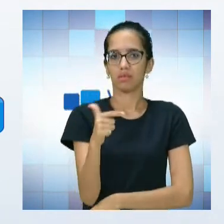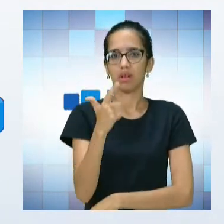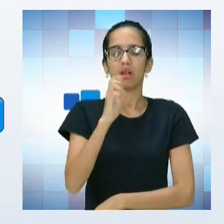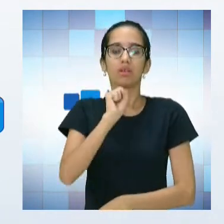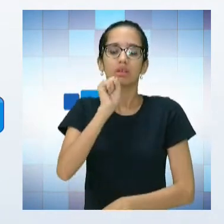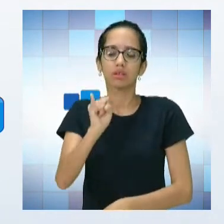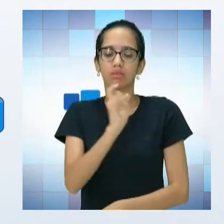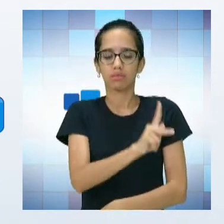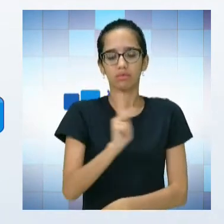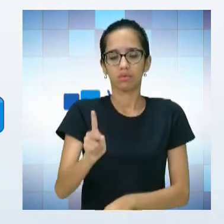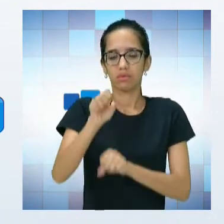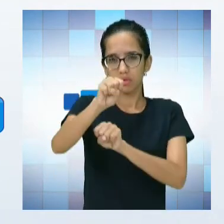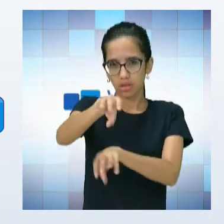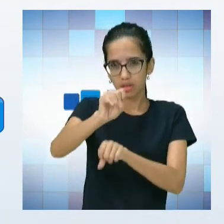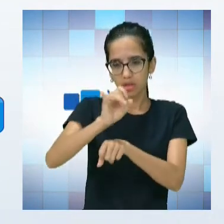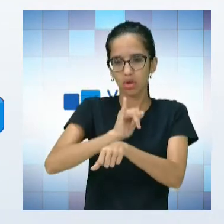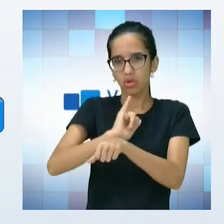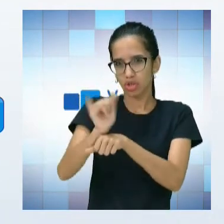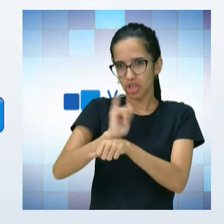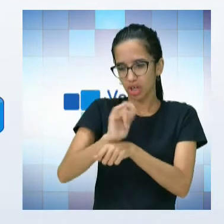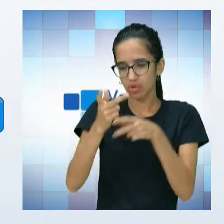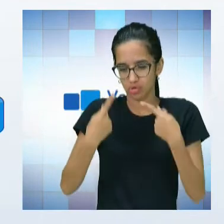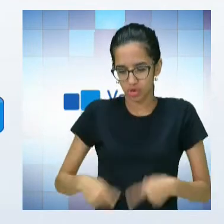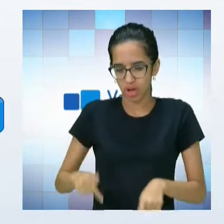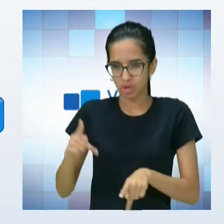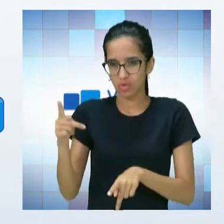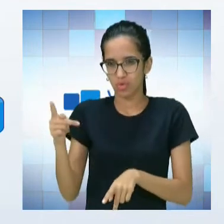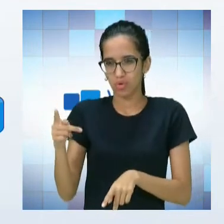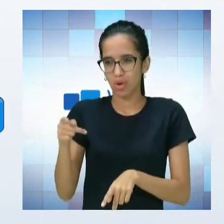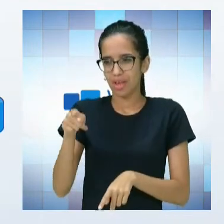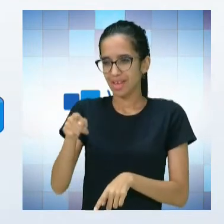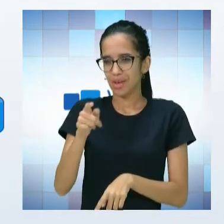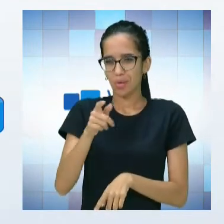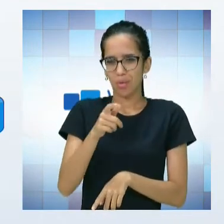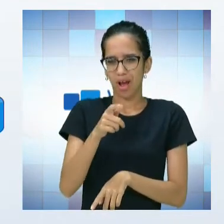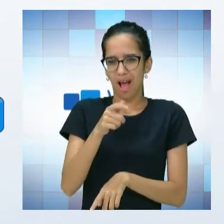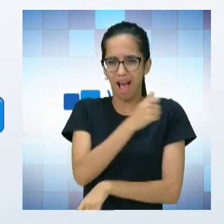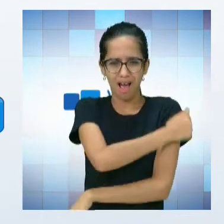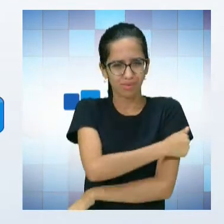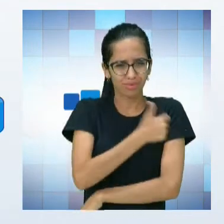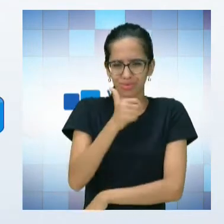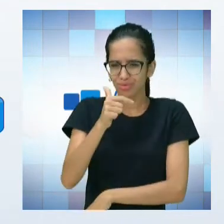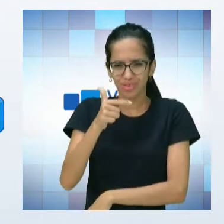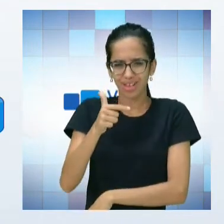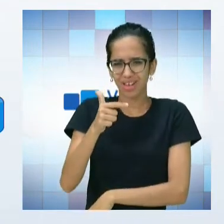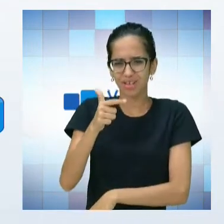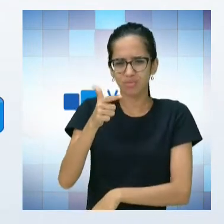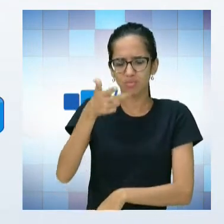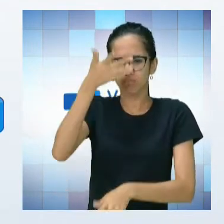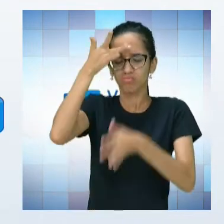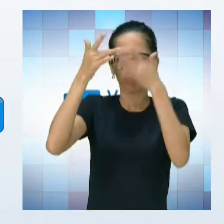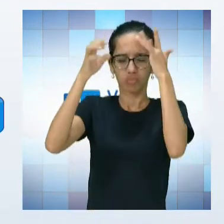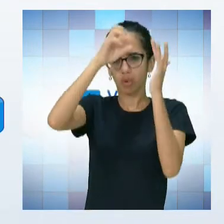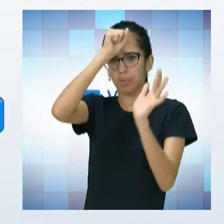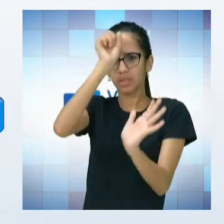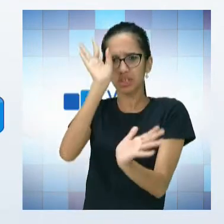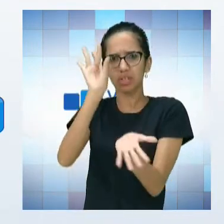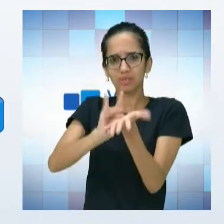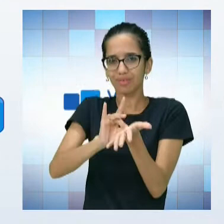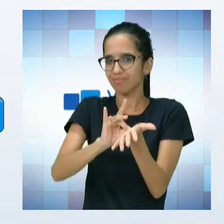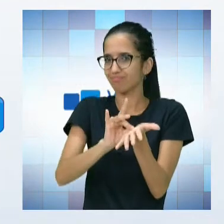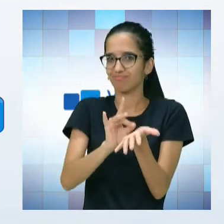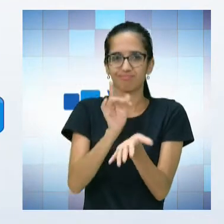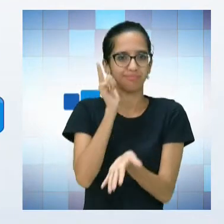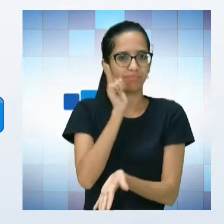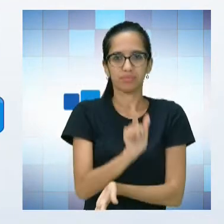perspectiva que o aluno não constrói o seu conhecimento, então, aprendizagem não é considerada uma aprendizagem